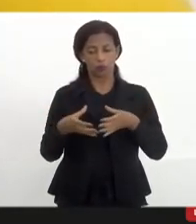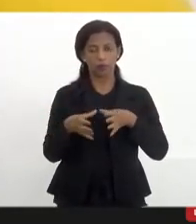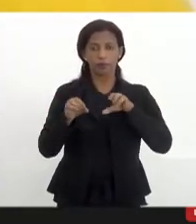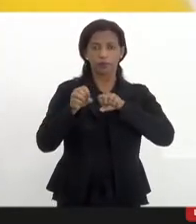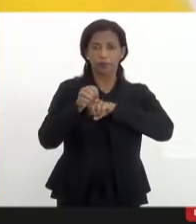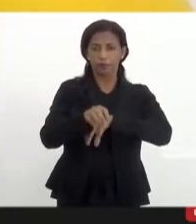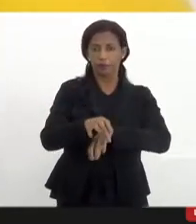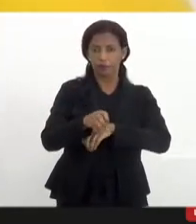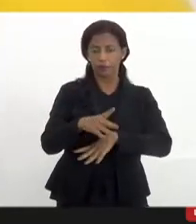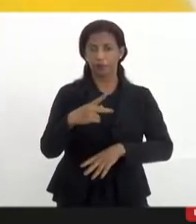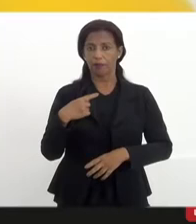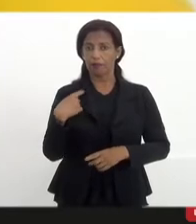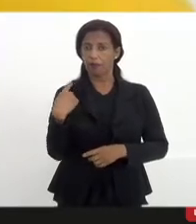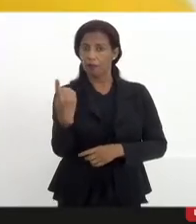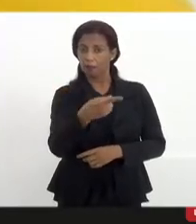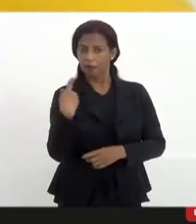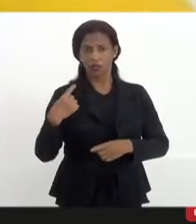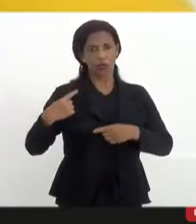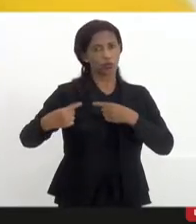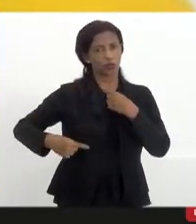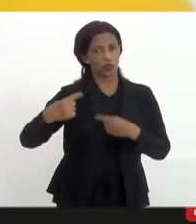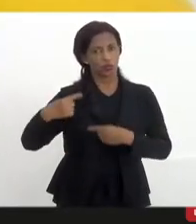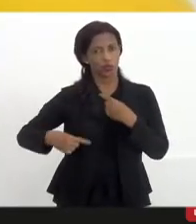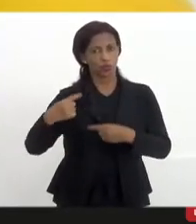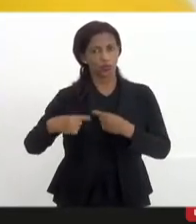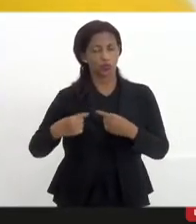para a gente discutir a questão